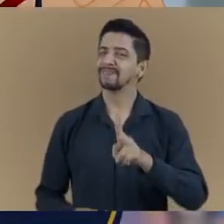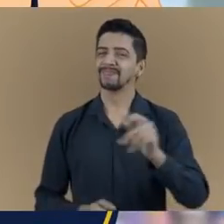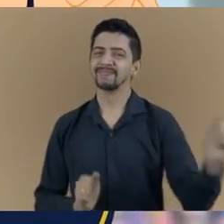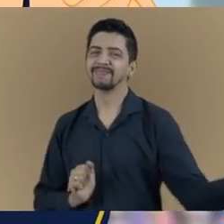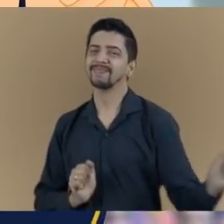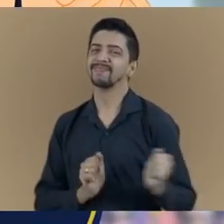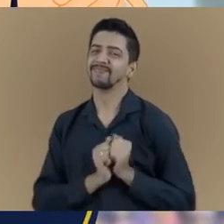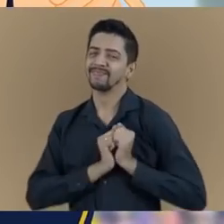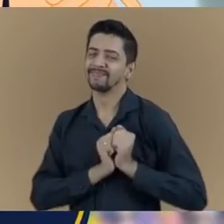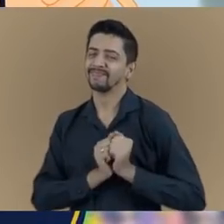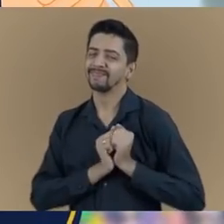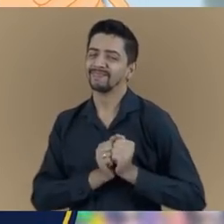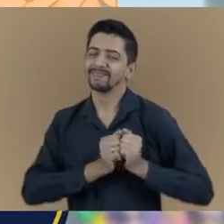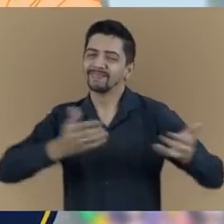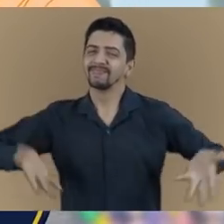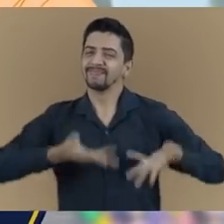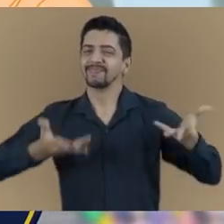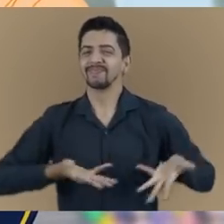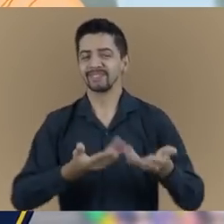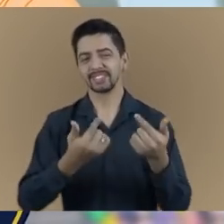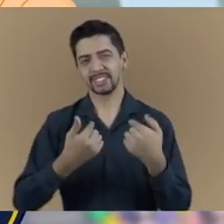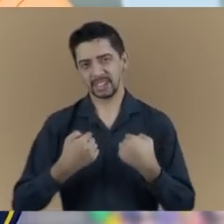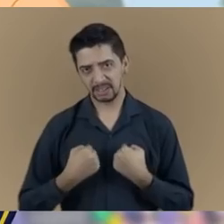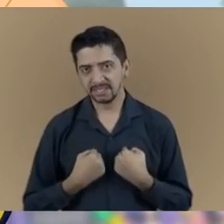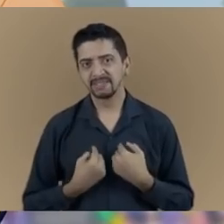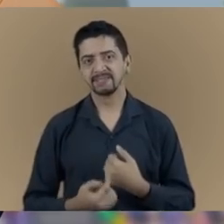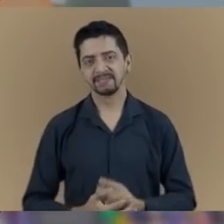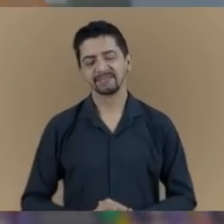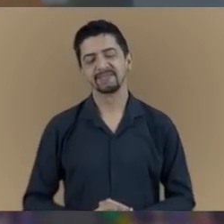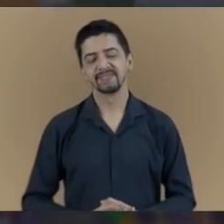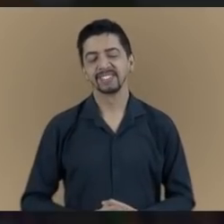Que sempre esteve ao meu lado, me incentivando.